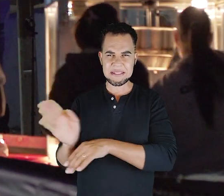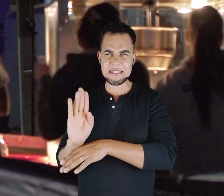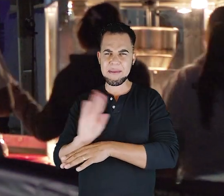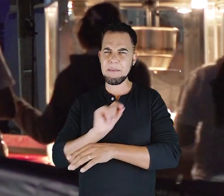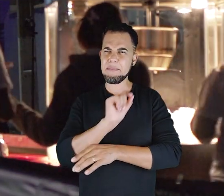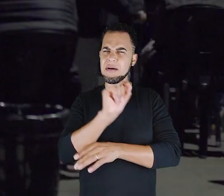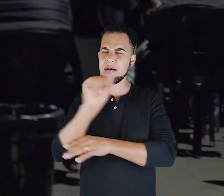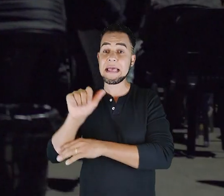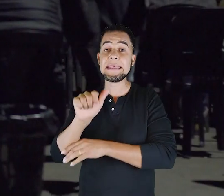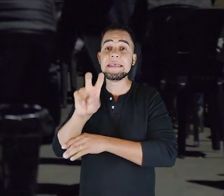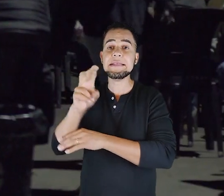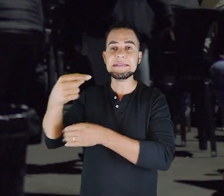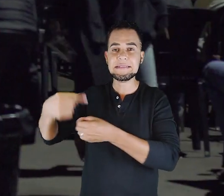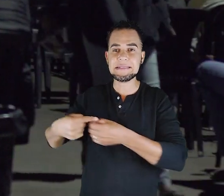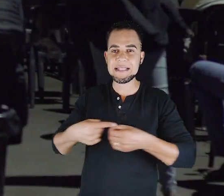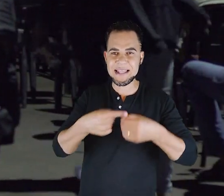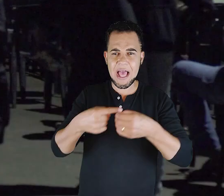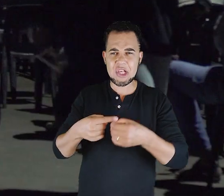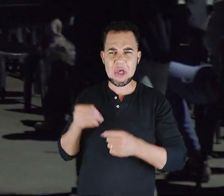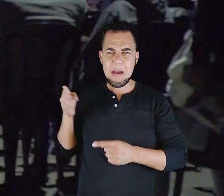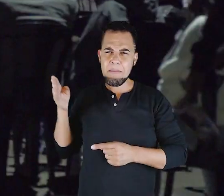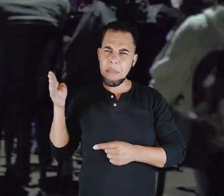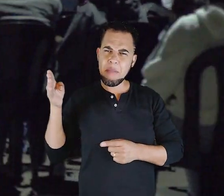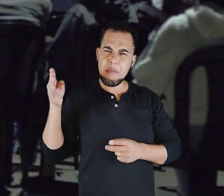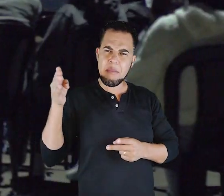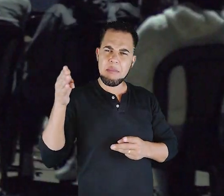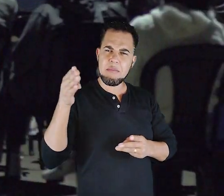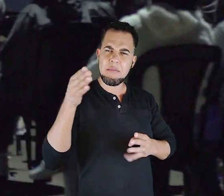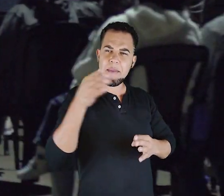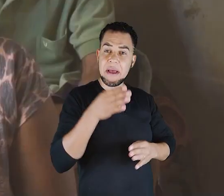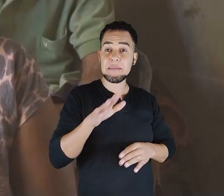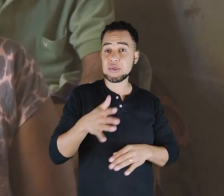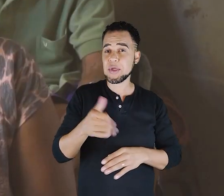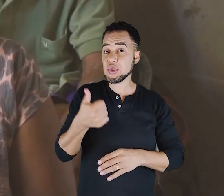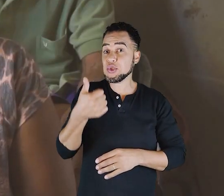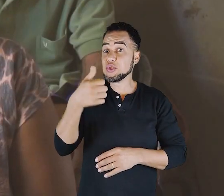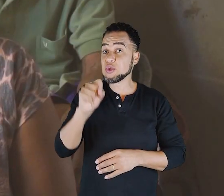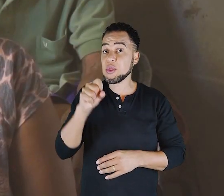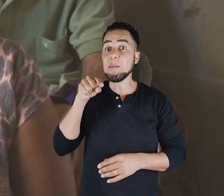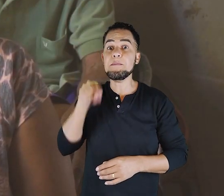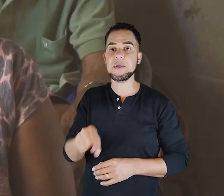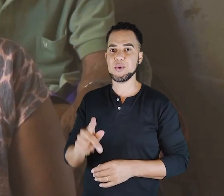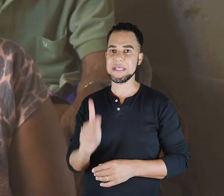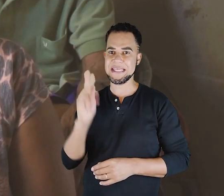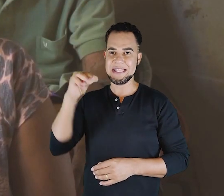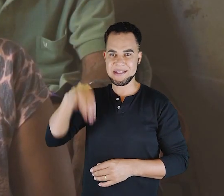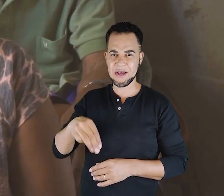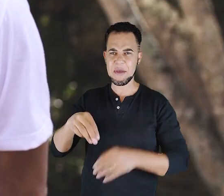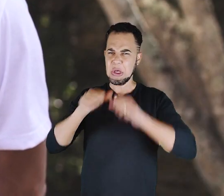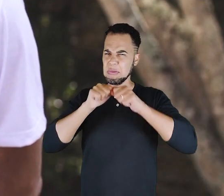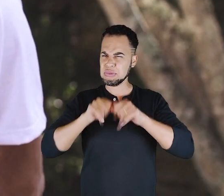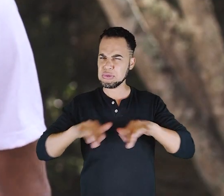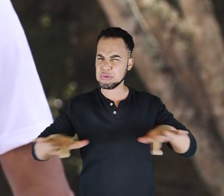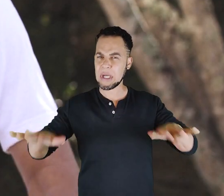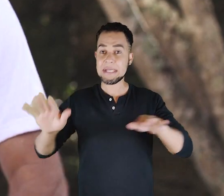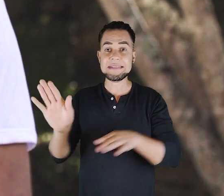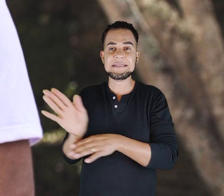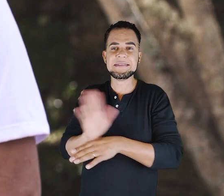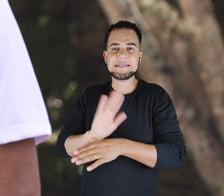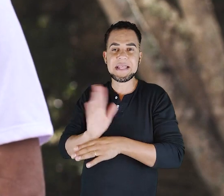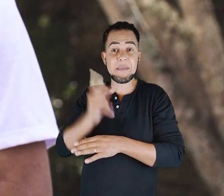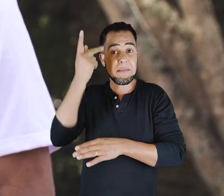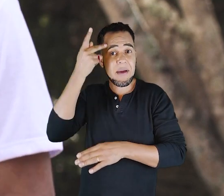cinema em 15 cidades. Percorremos aproximadamente 18 mil quilômetros, levando o